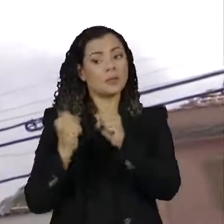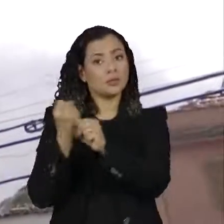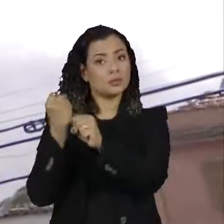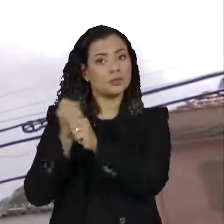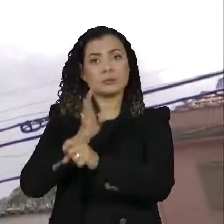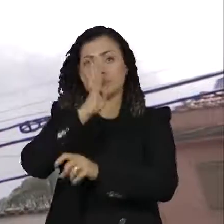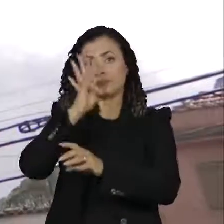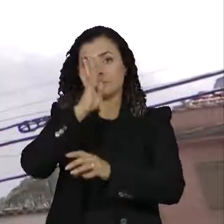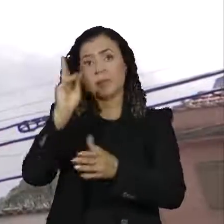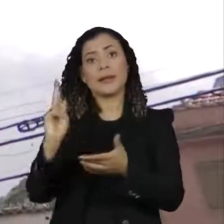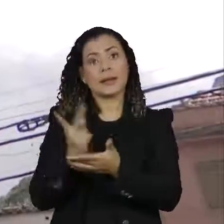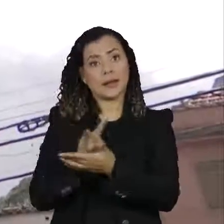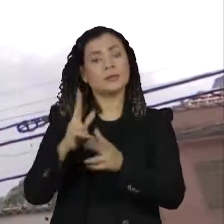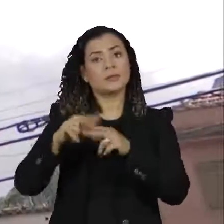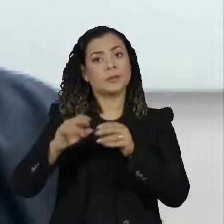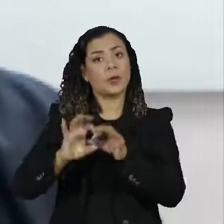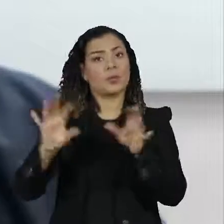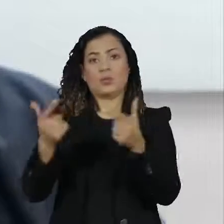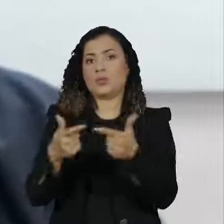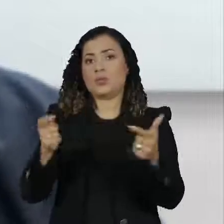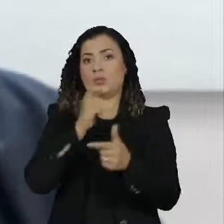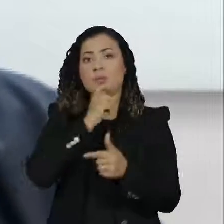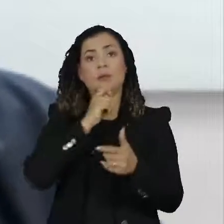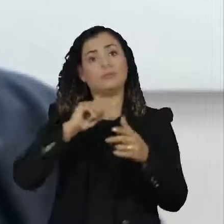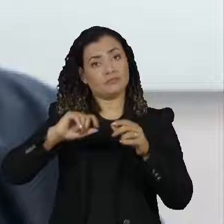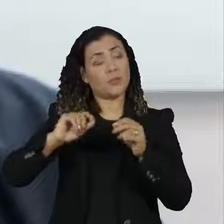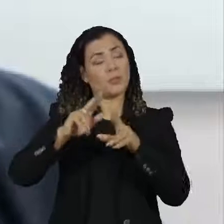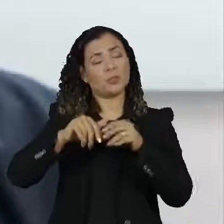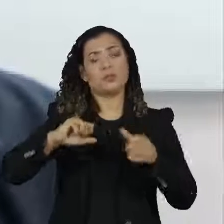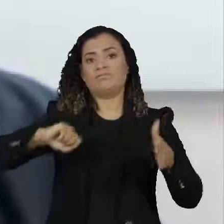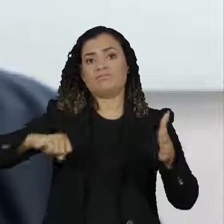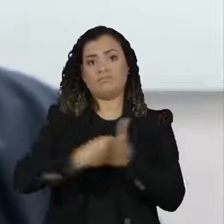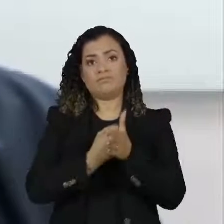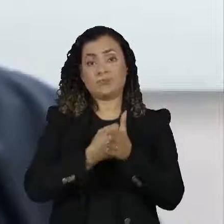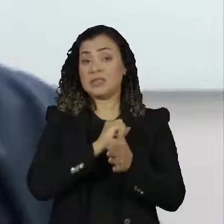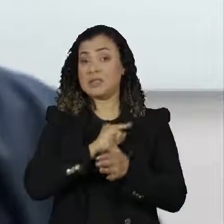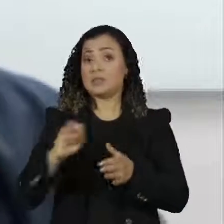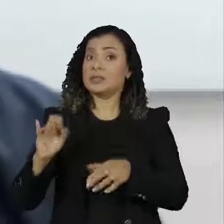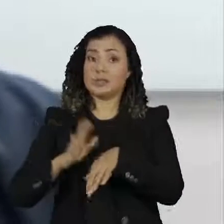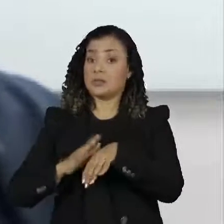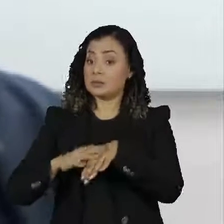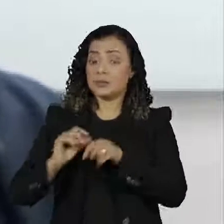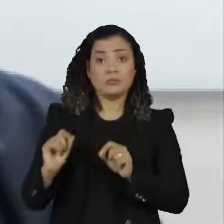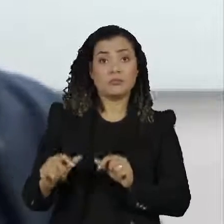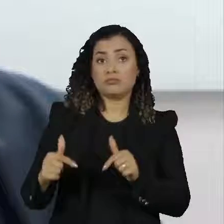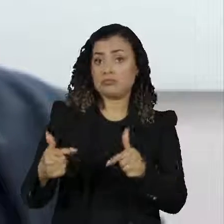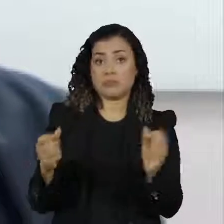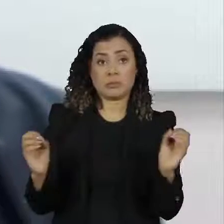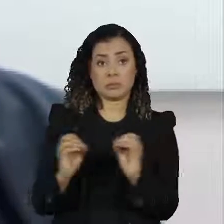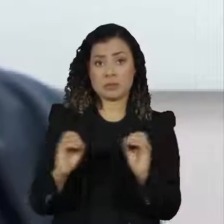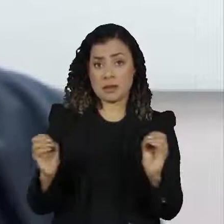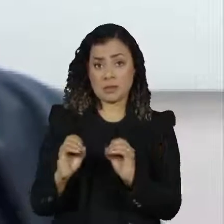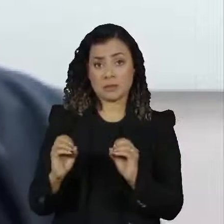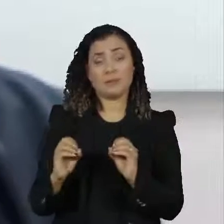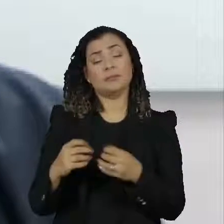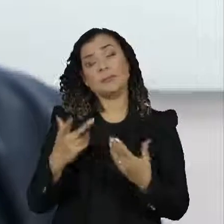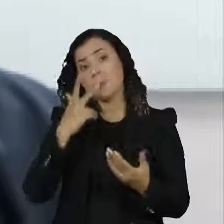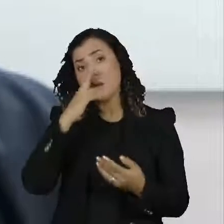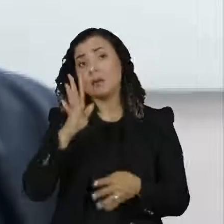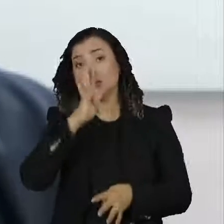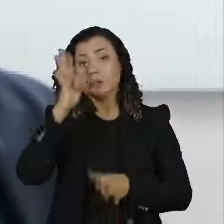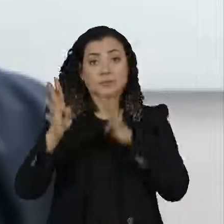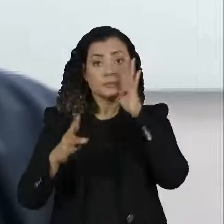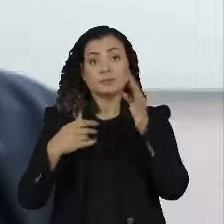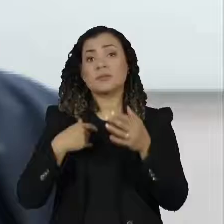irregularidades nas emissões de alvarás. Se essas duas partes não agirem de forma integrada, você acaba tendo uma